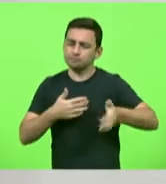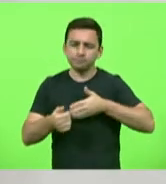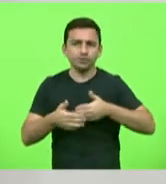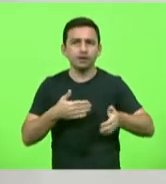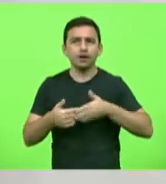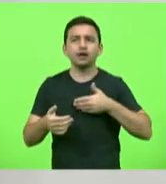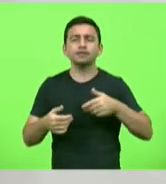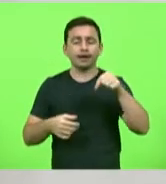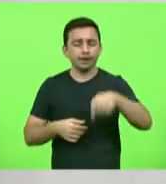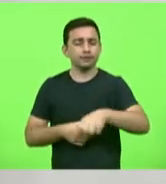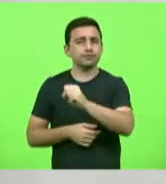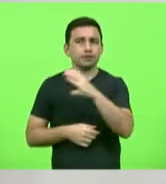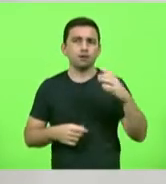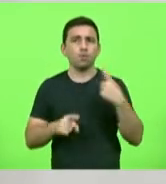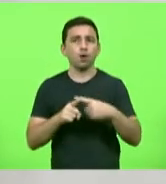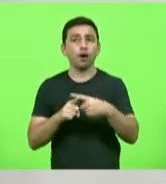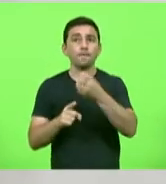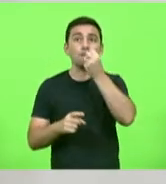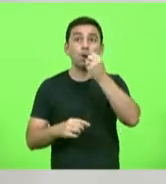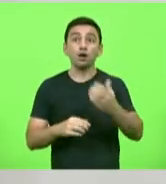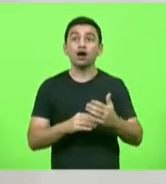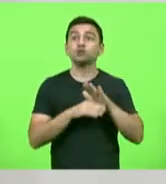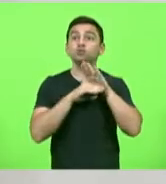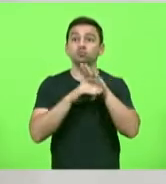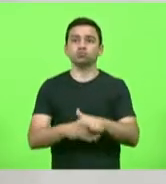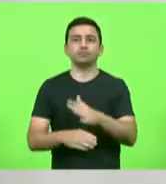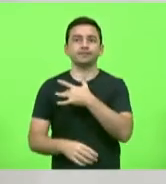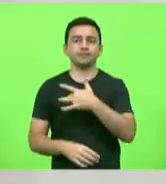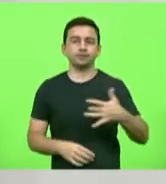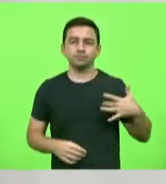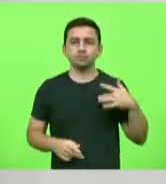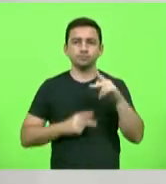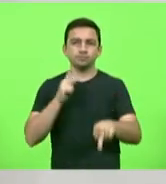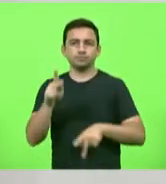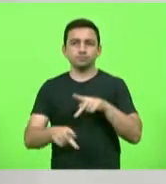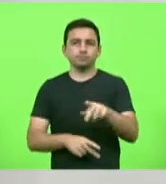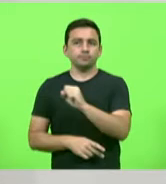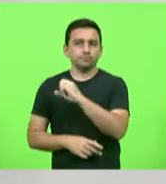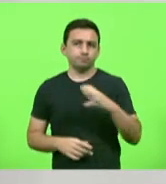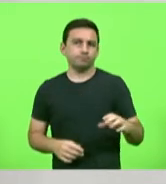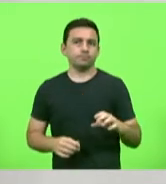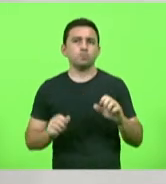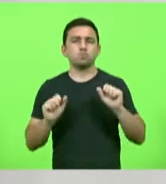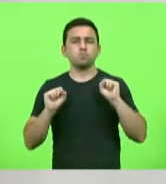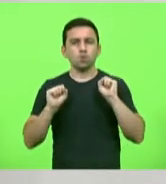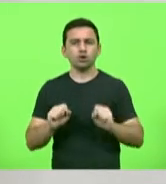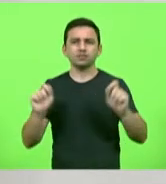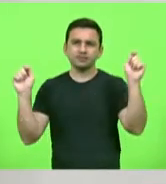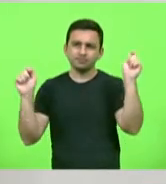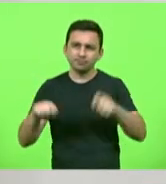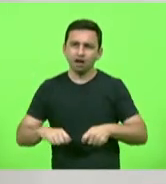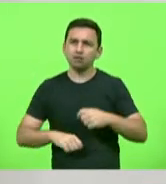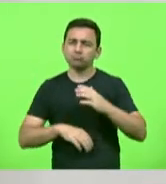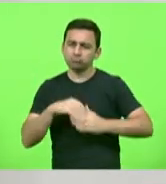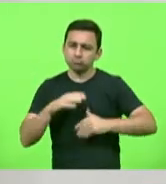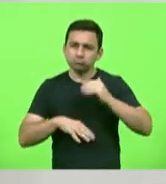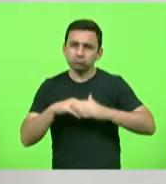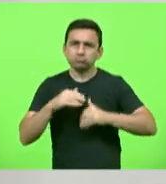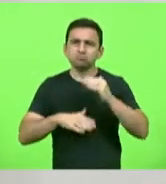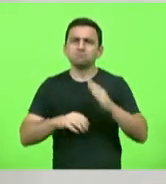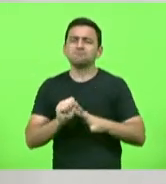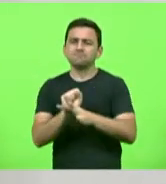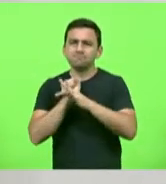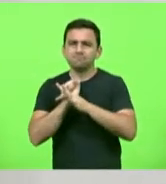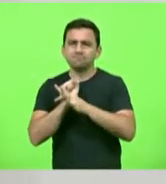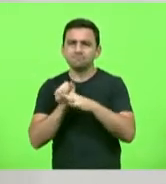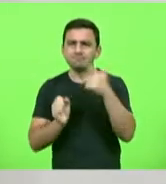porque faz bem para a saúde dos catarinenses e porque pode, sim, ser praticadas de forma segura.